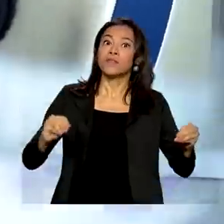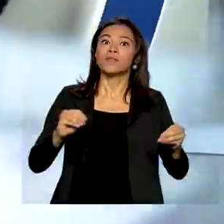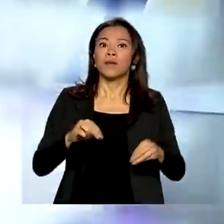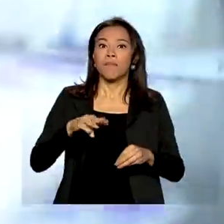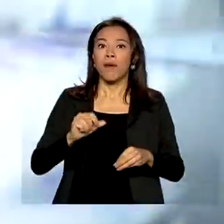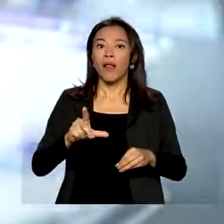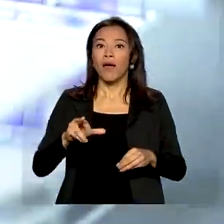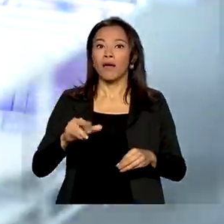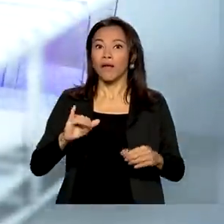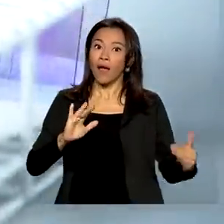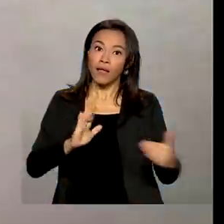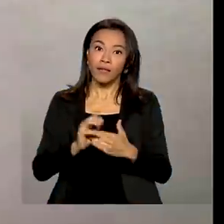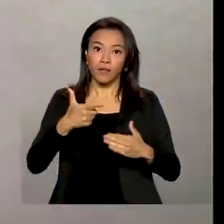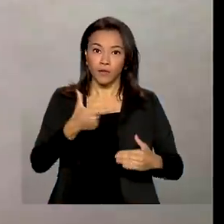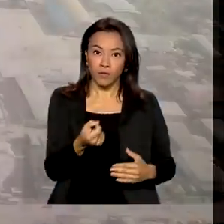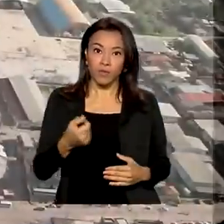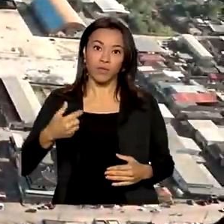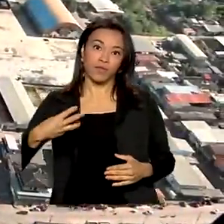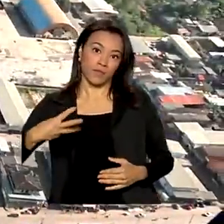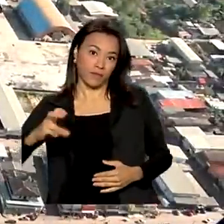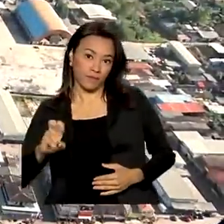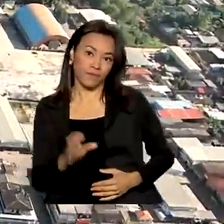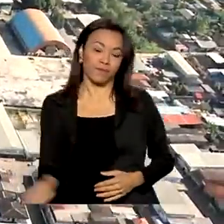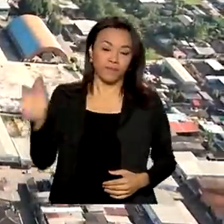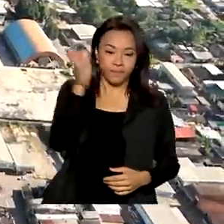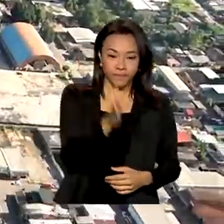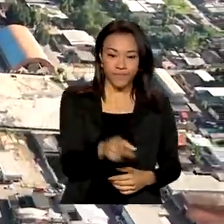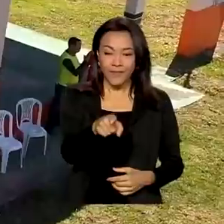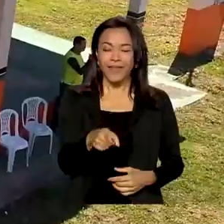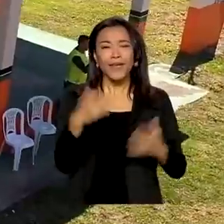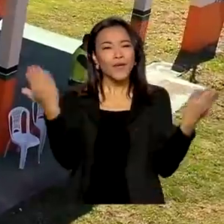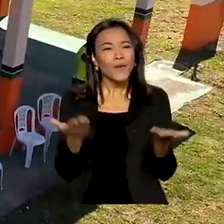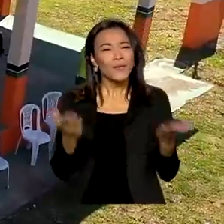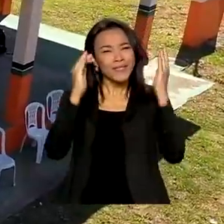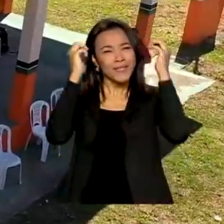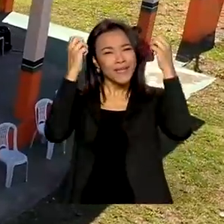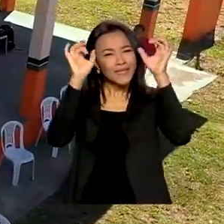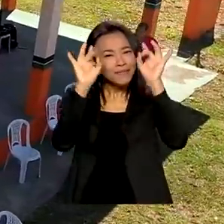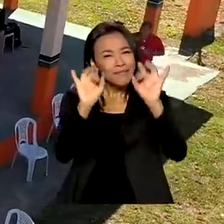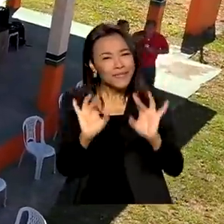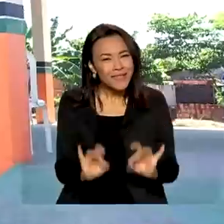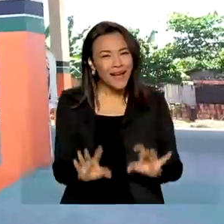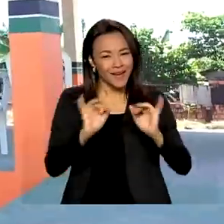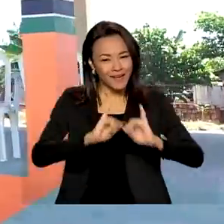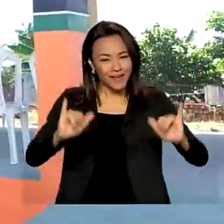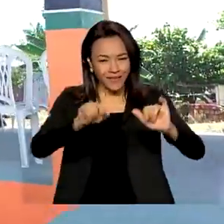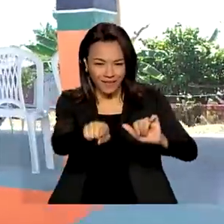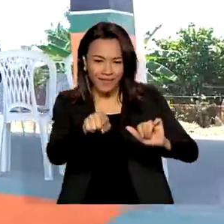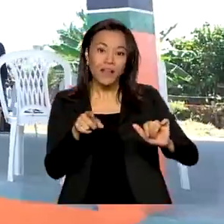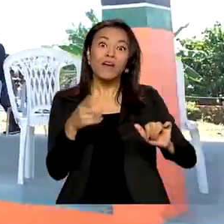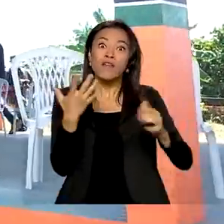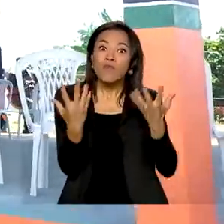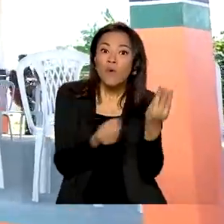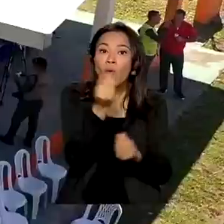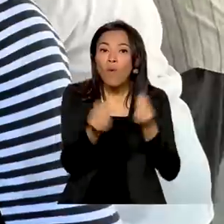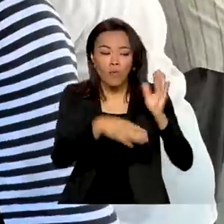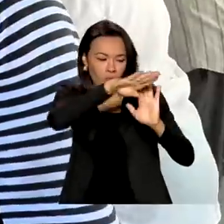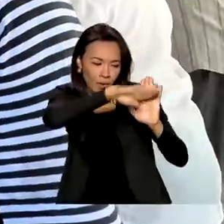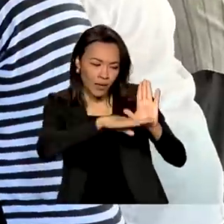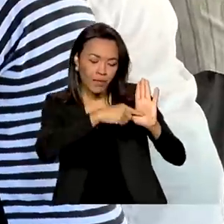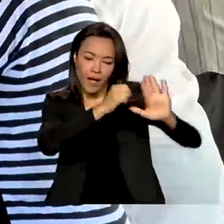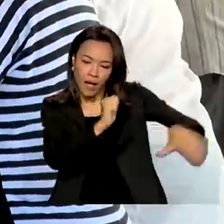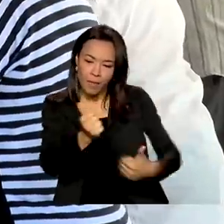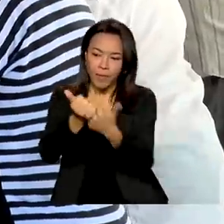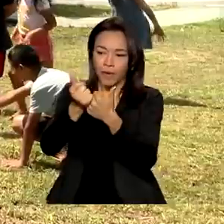2035. E na reportagem especial de hoje sobre o Calha Norte, você vai ver como o programa apoia